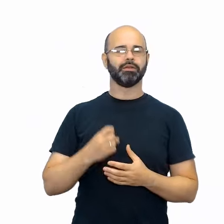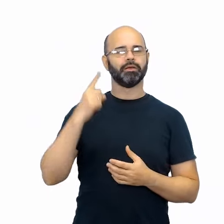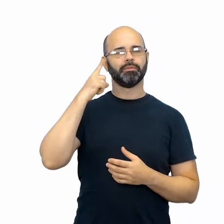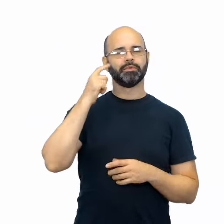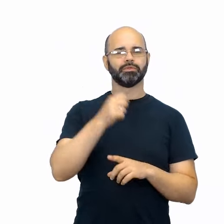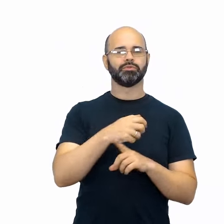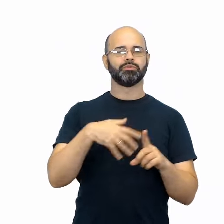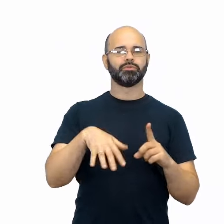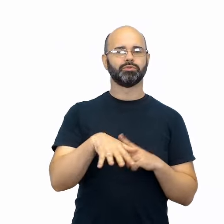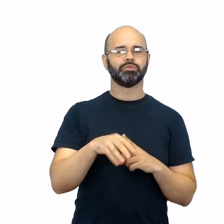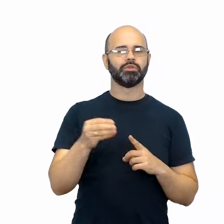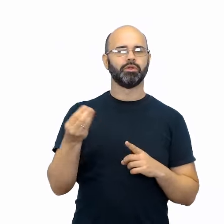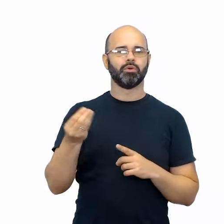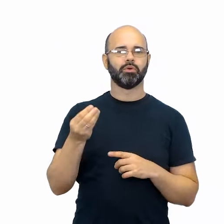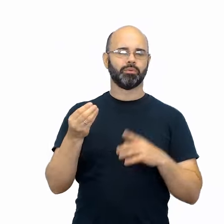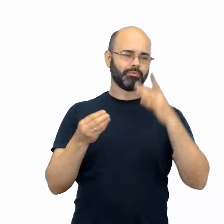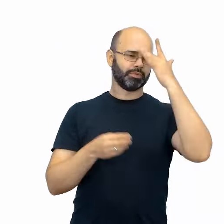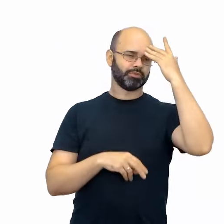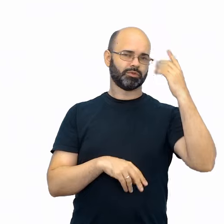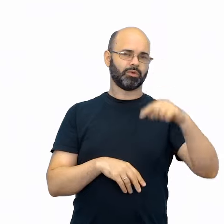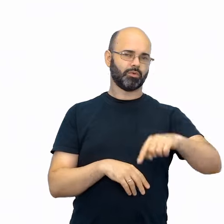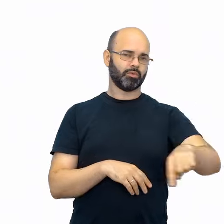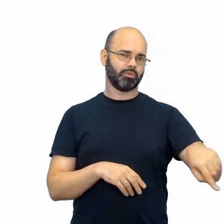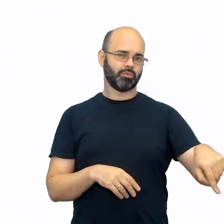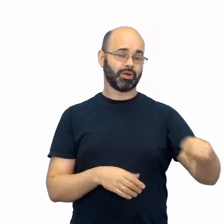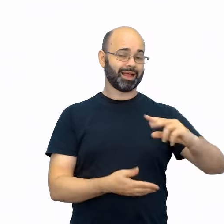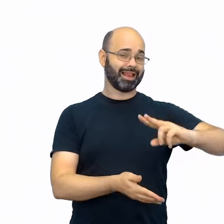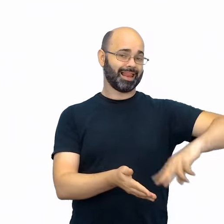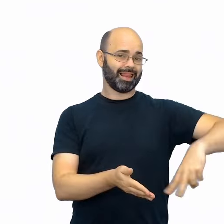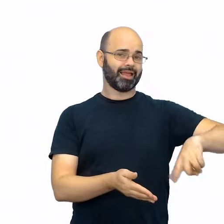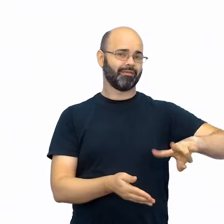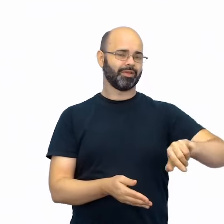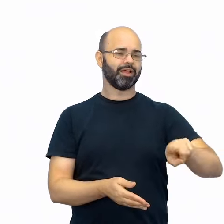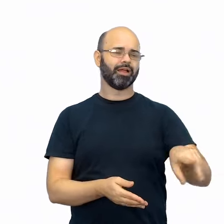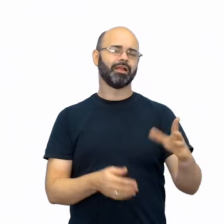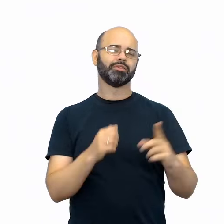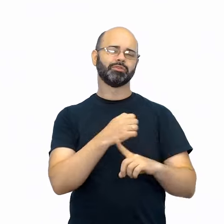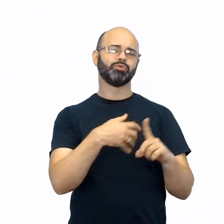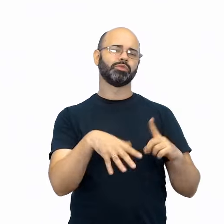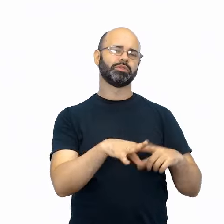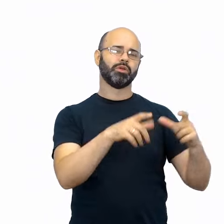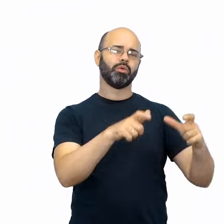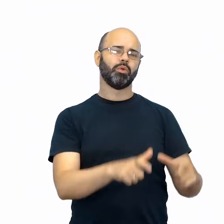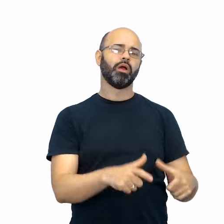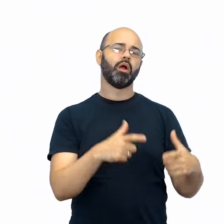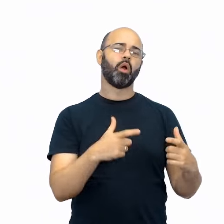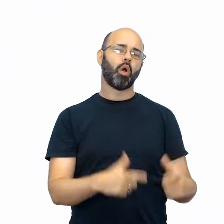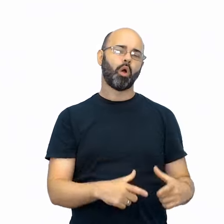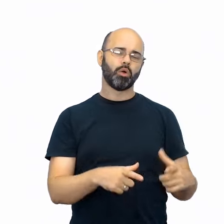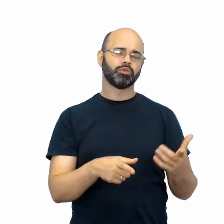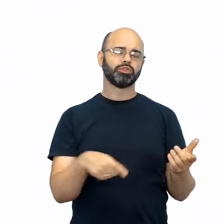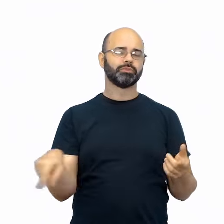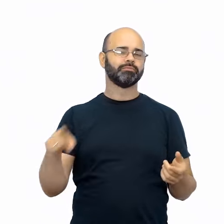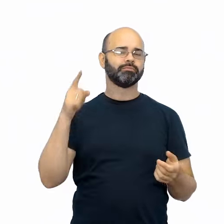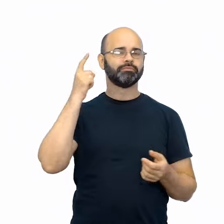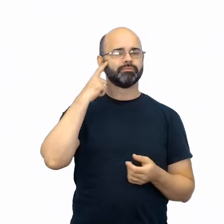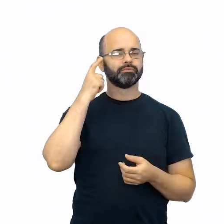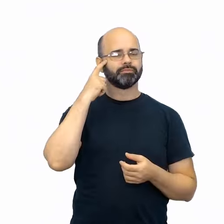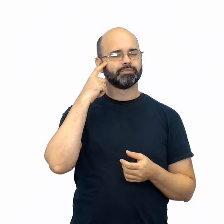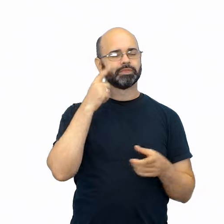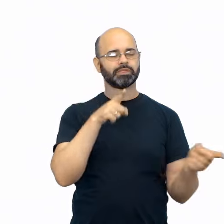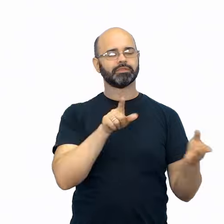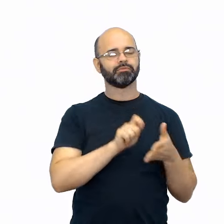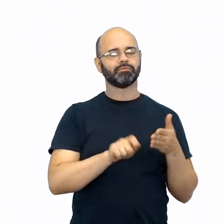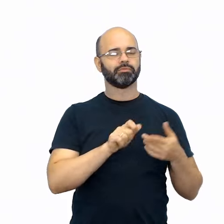social ocupado pelo interlocutor ajuda o enunciador a decidir o que e como dizer.